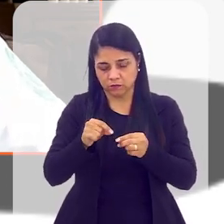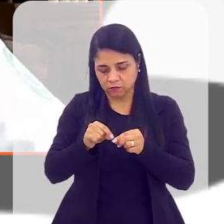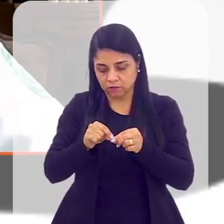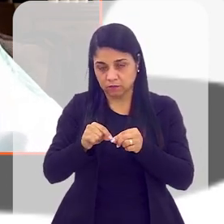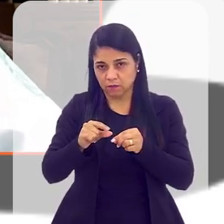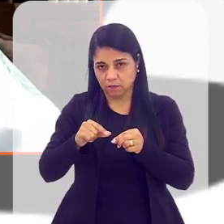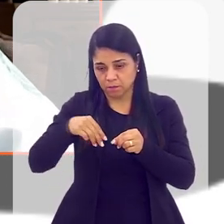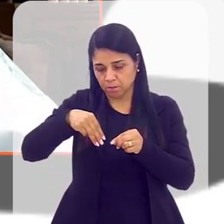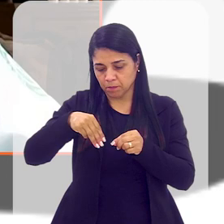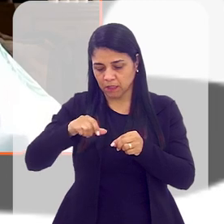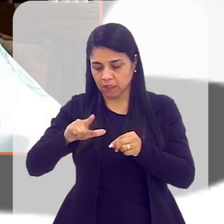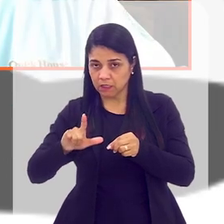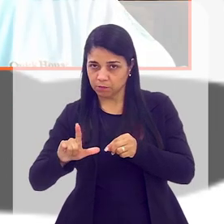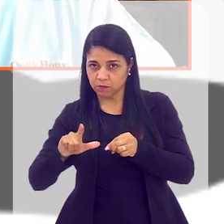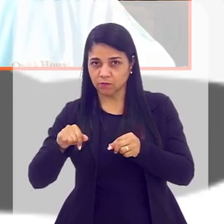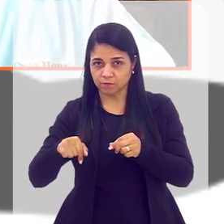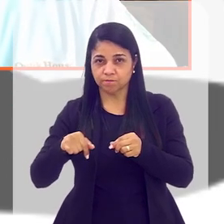estrutura.